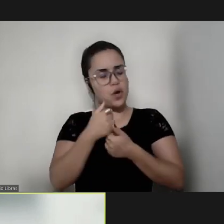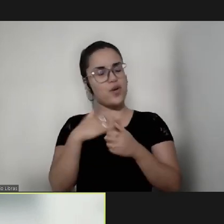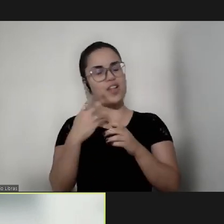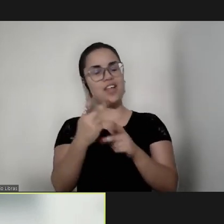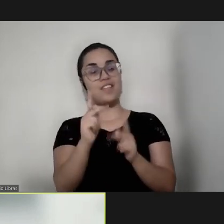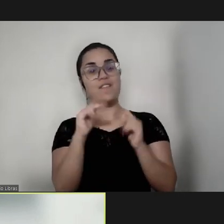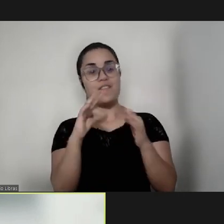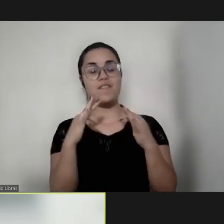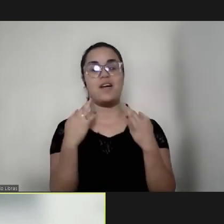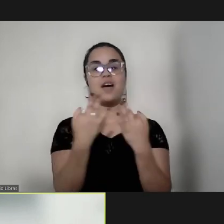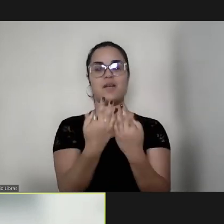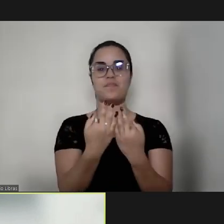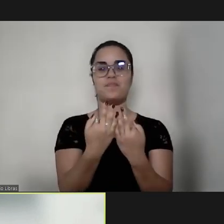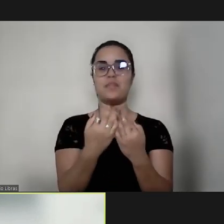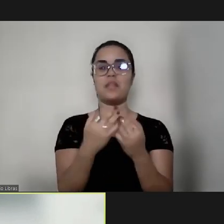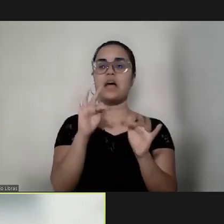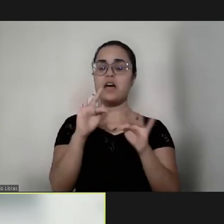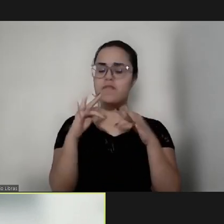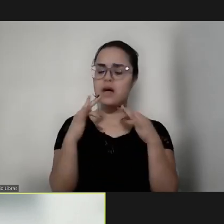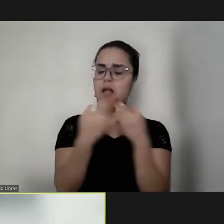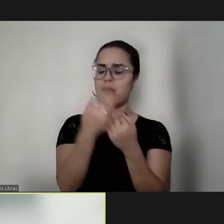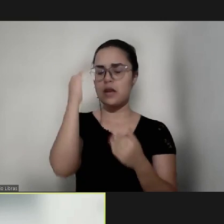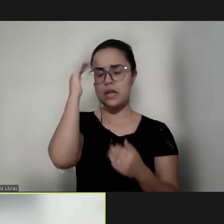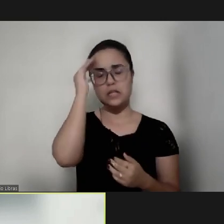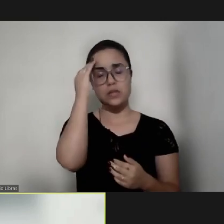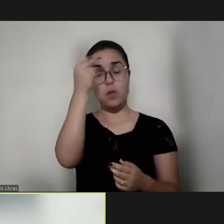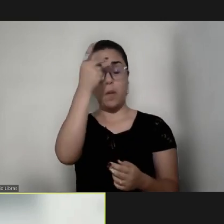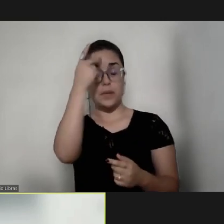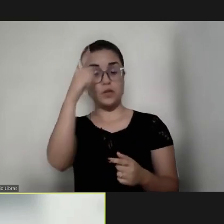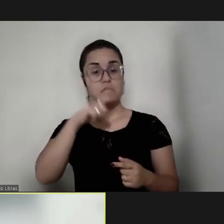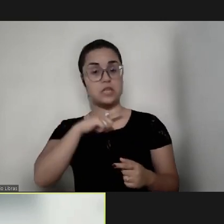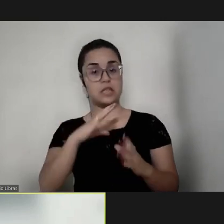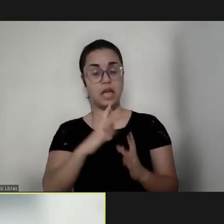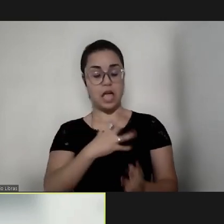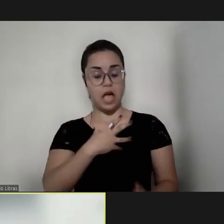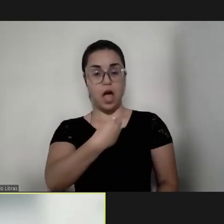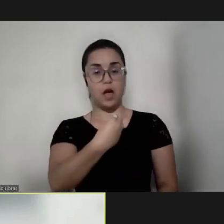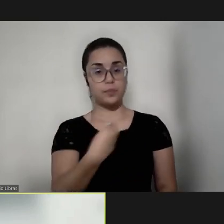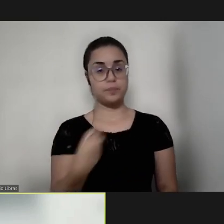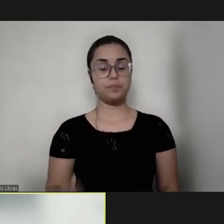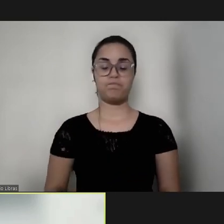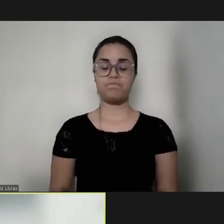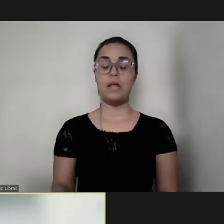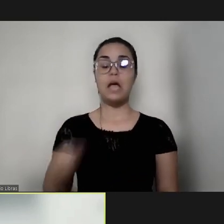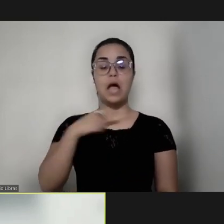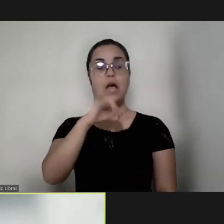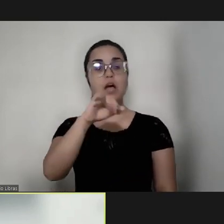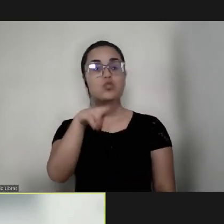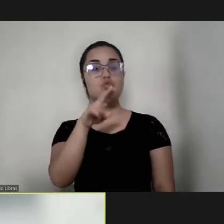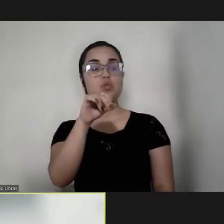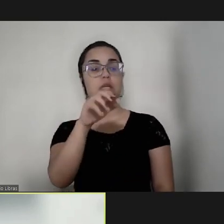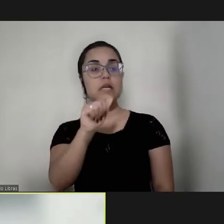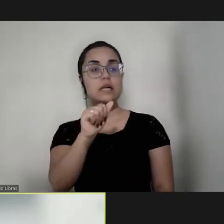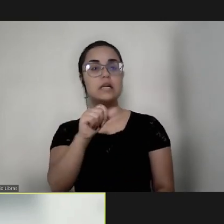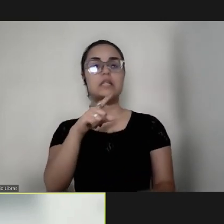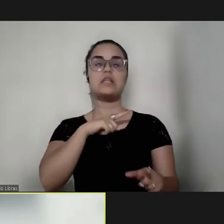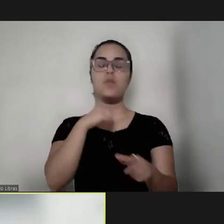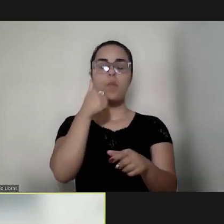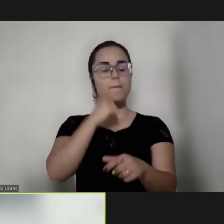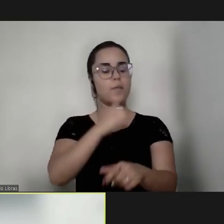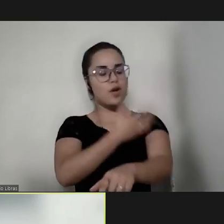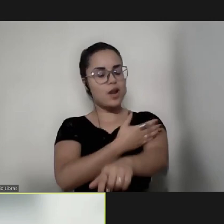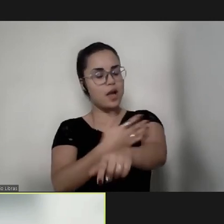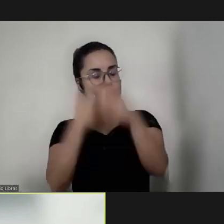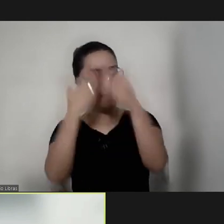o tema parentalidade consciente com crianças atípicas. Eu sou Juliana Felizola, uma mulher branca, cabelos